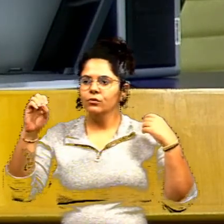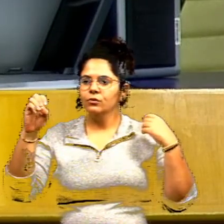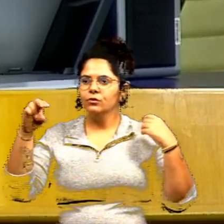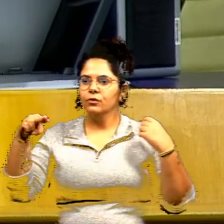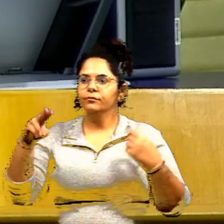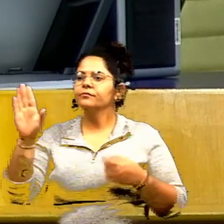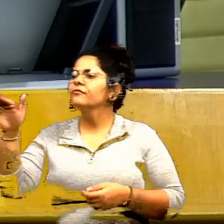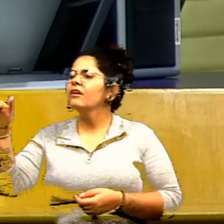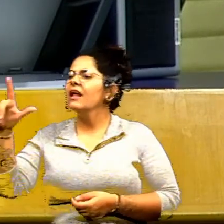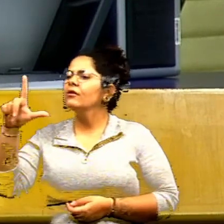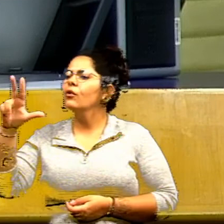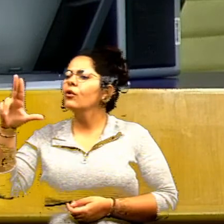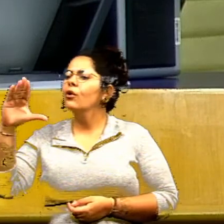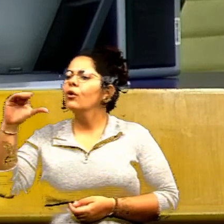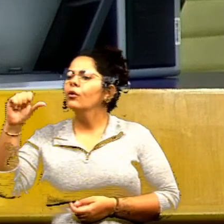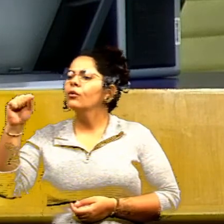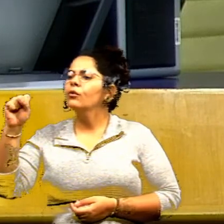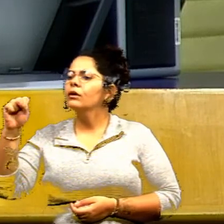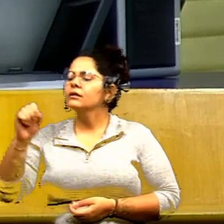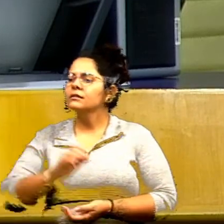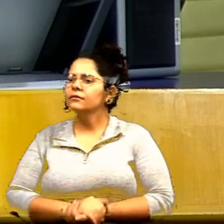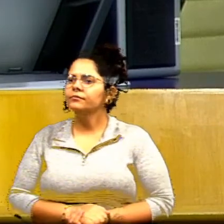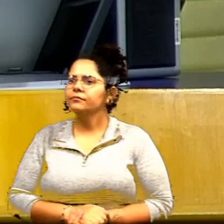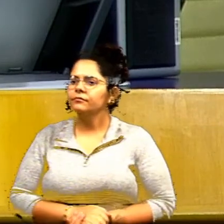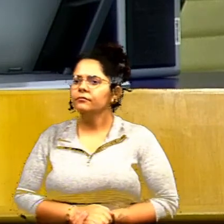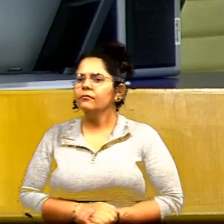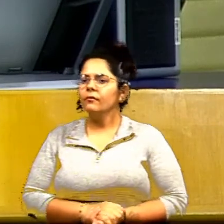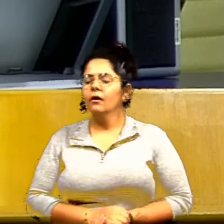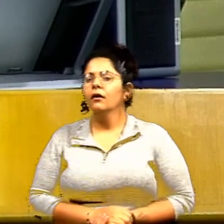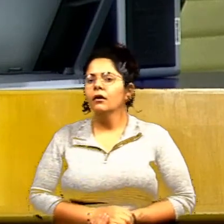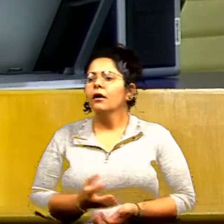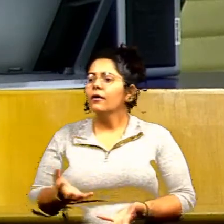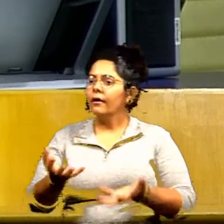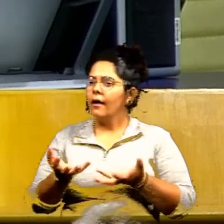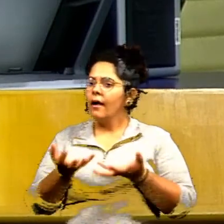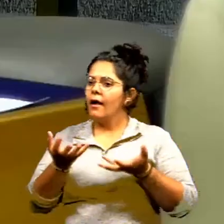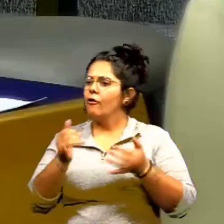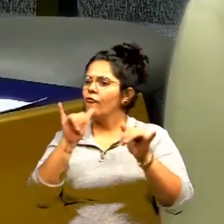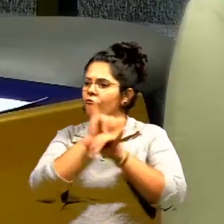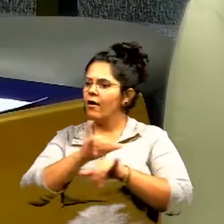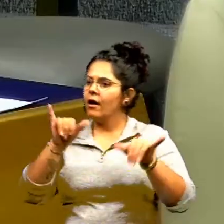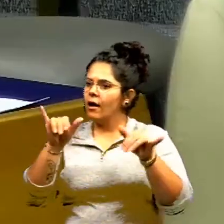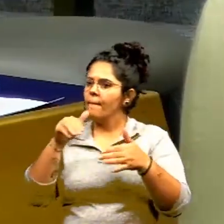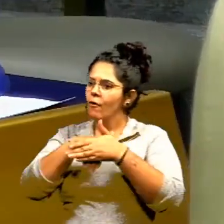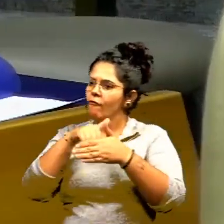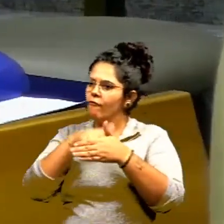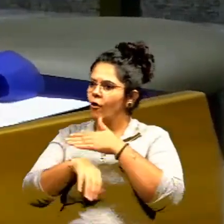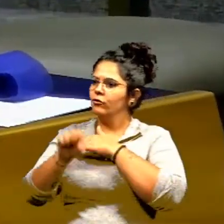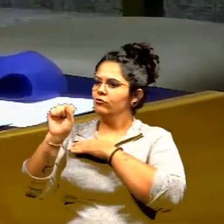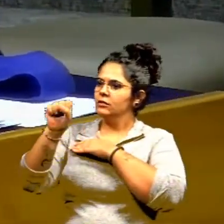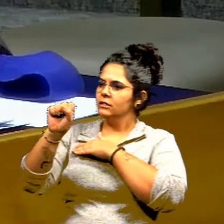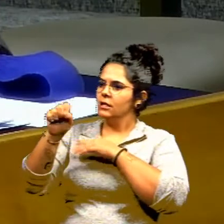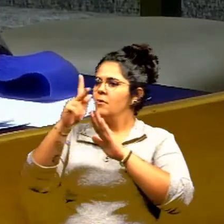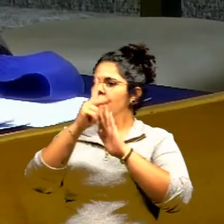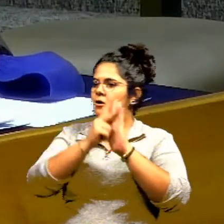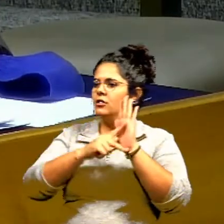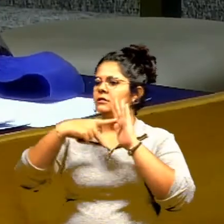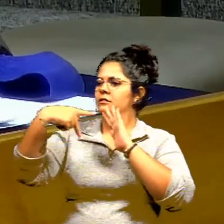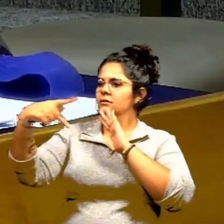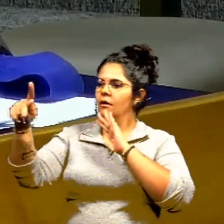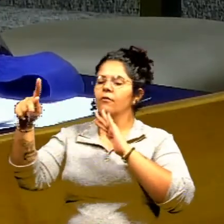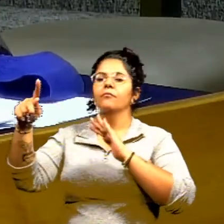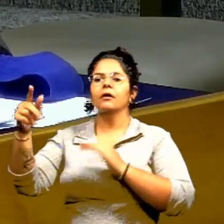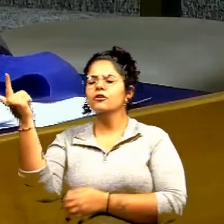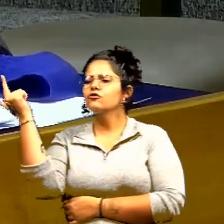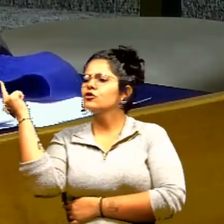vereador Lucas vereador Lucas que então eu não poderia deixar de manifestar aqui o meu voto favorável ao senhor porque